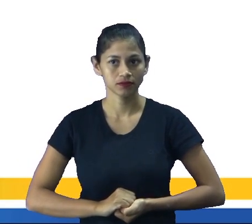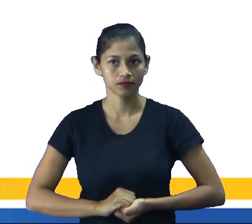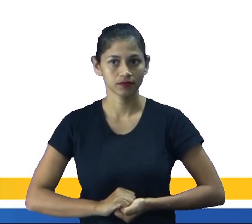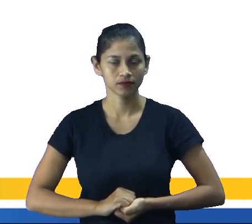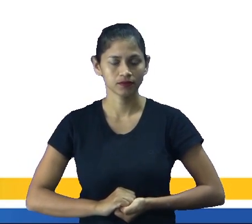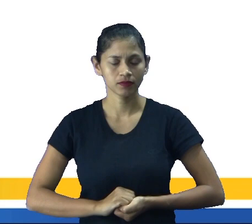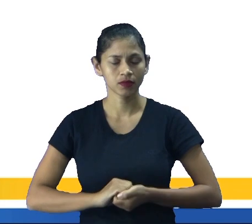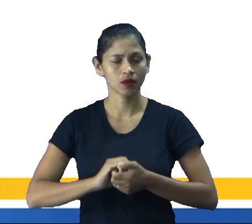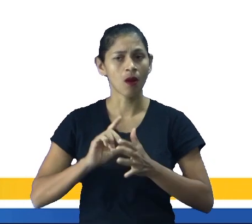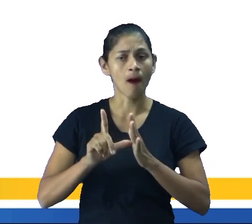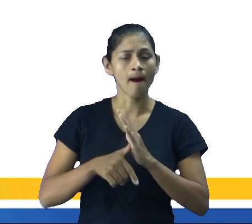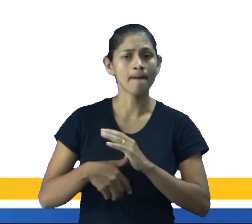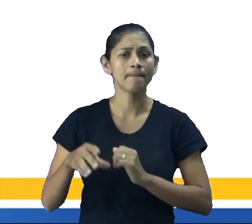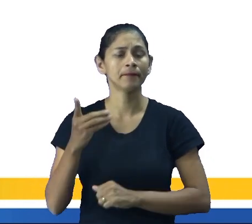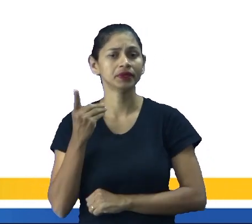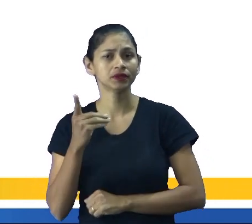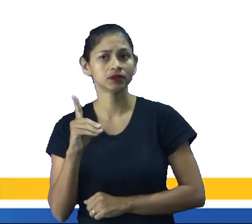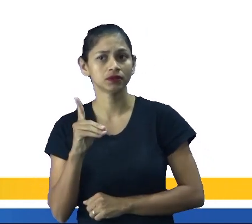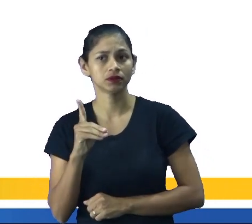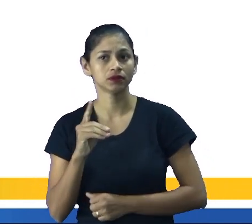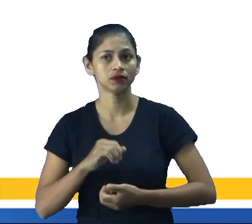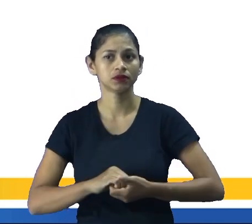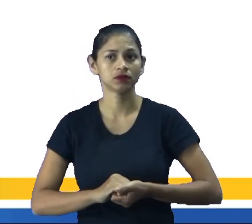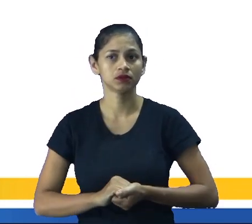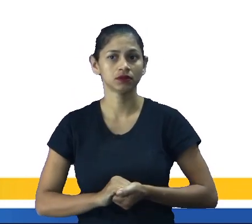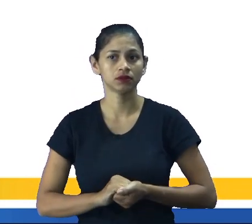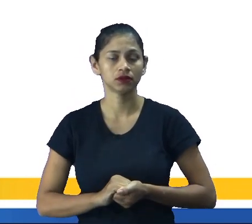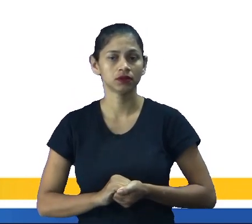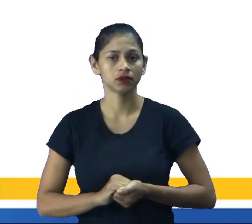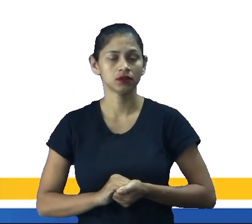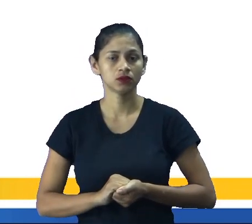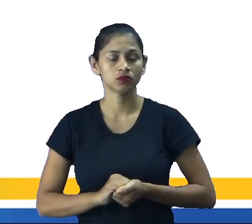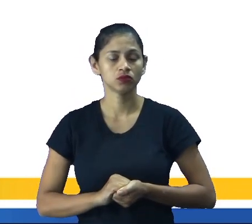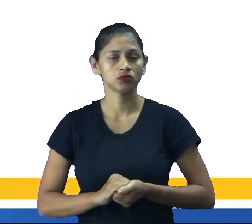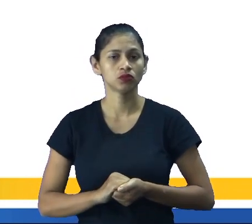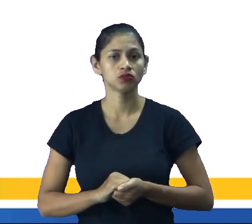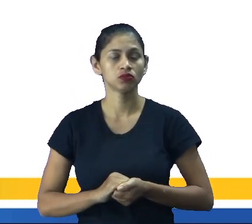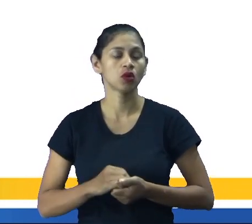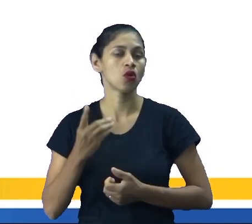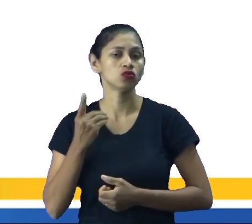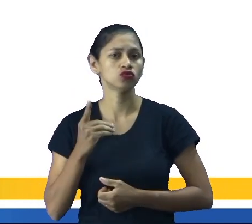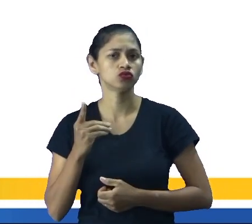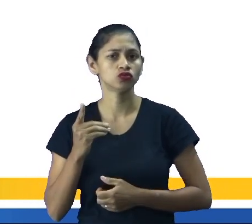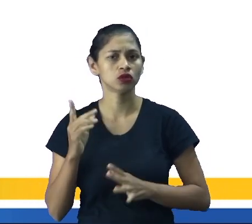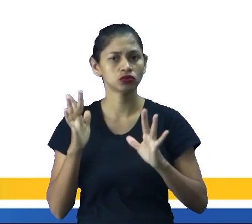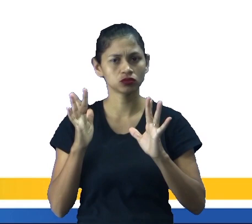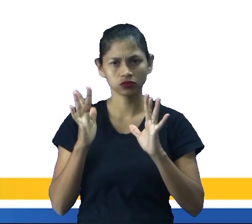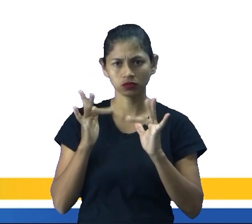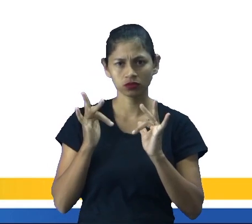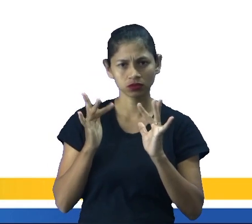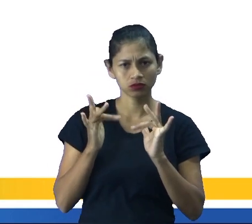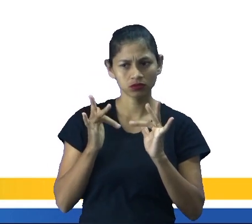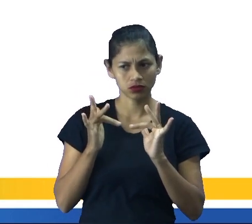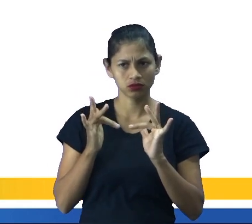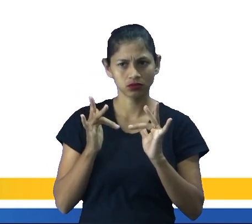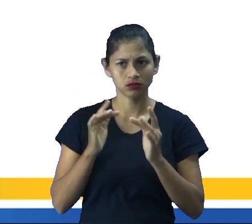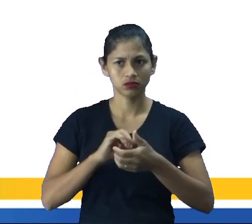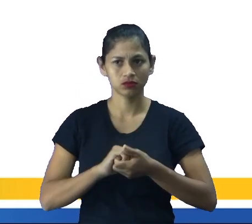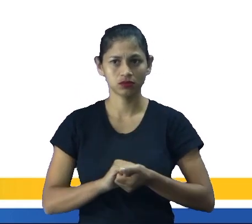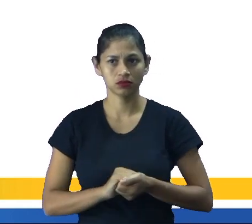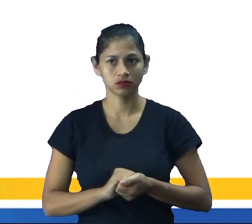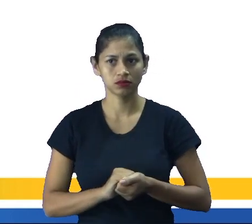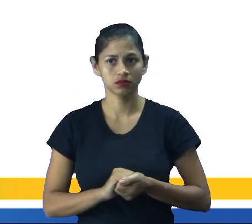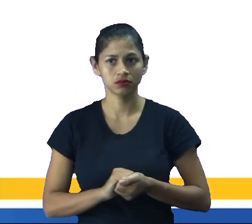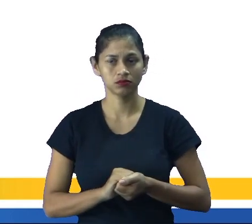A próxima data é Valentine's Day, no caso aí, o dia dos namorados. No mundo inteiro,